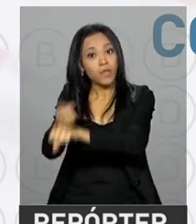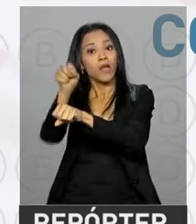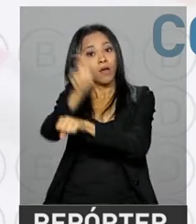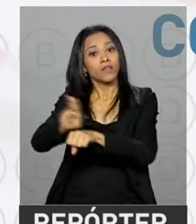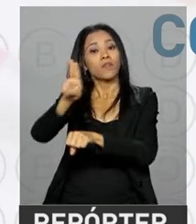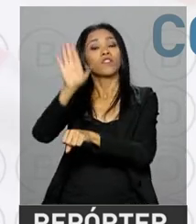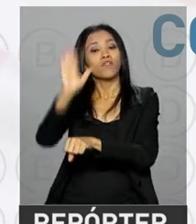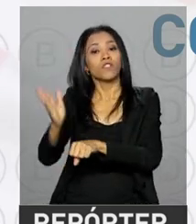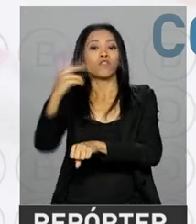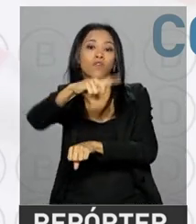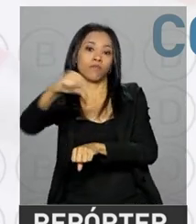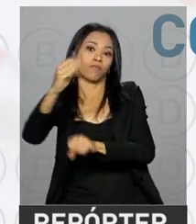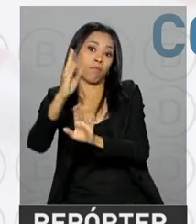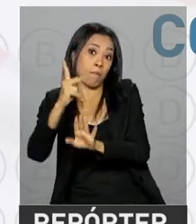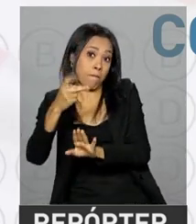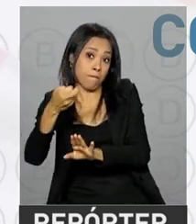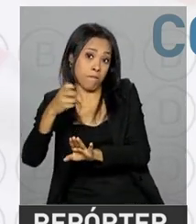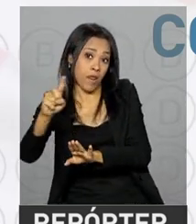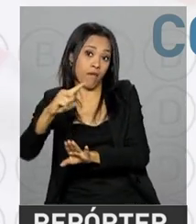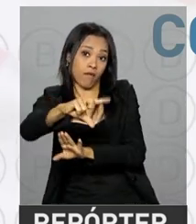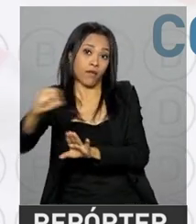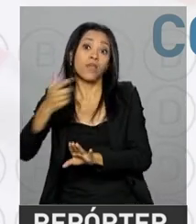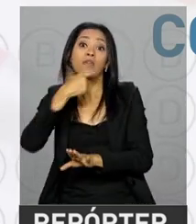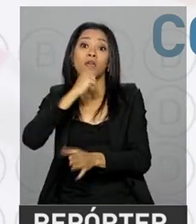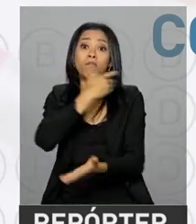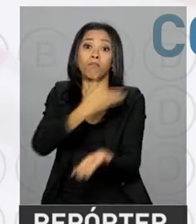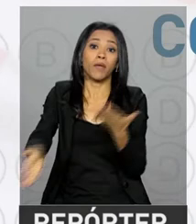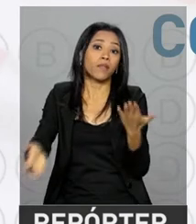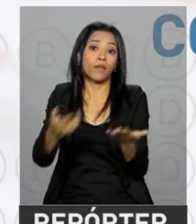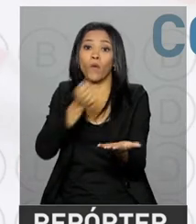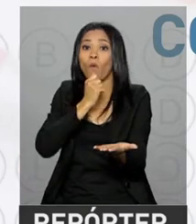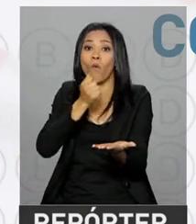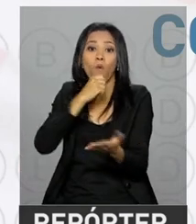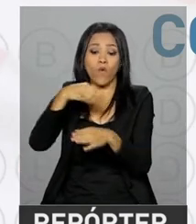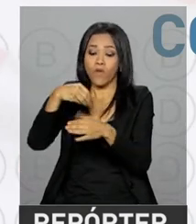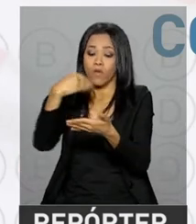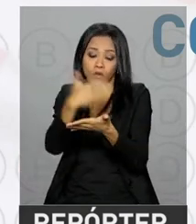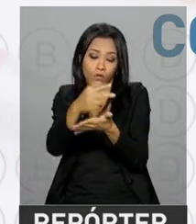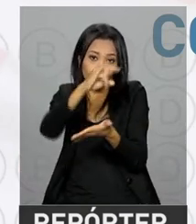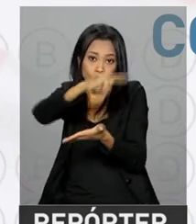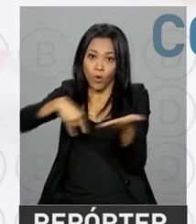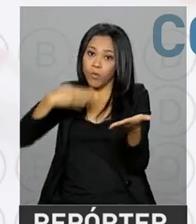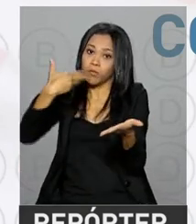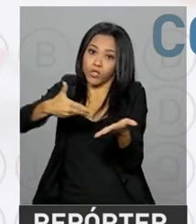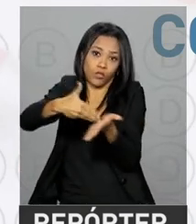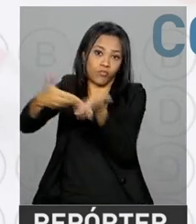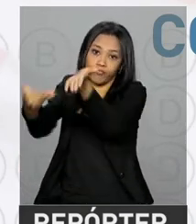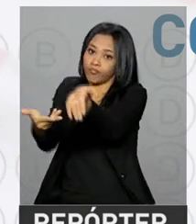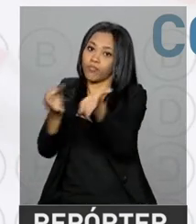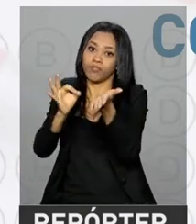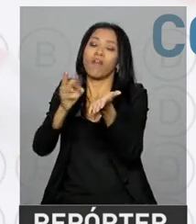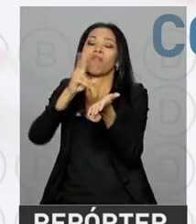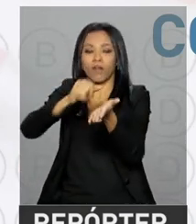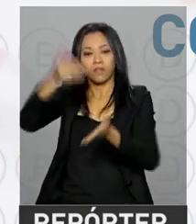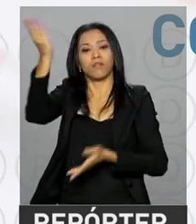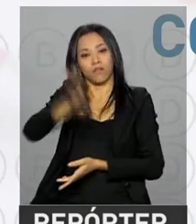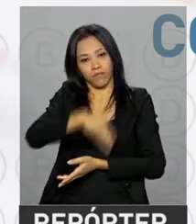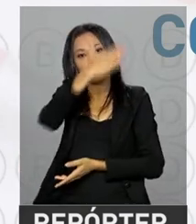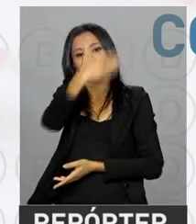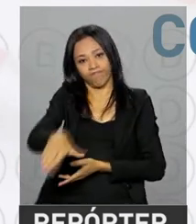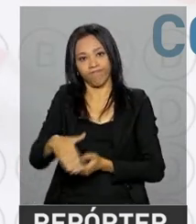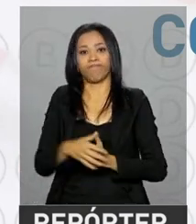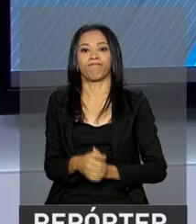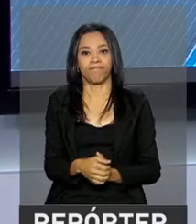a qual foi pré-selecionado. Quem perder o prazo ou não comprovar informações prestadas na inscrição será automaticamente